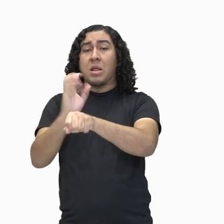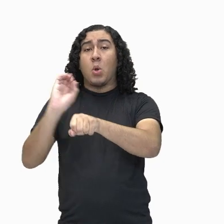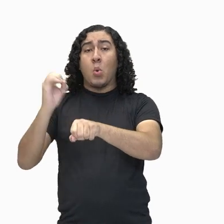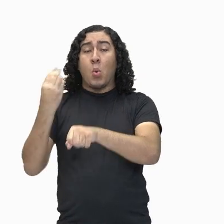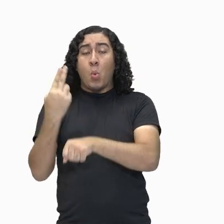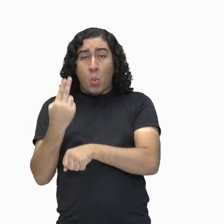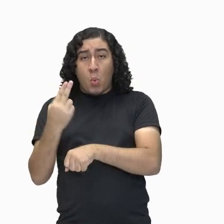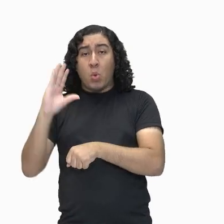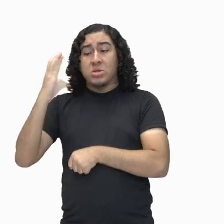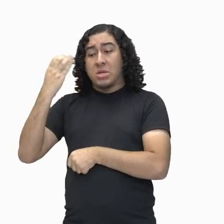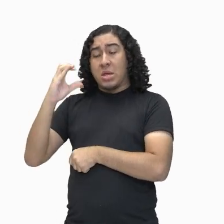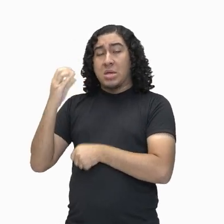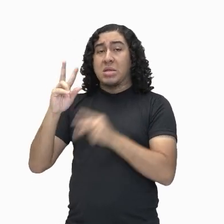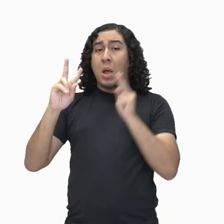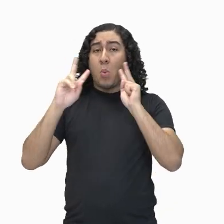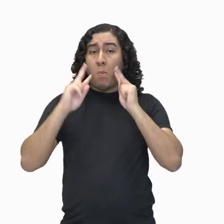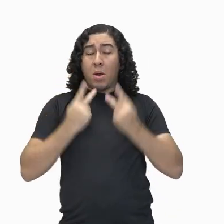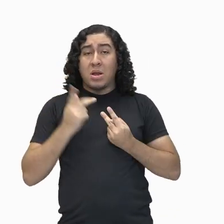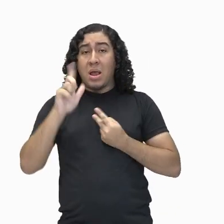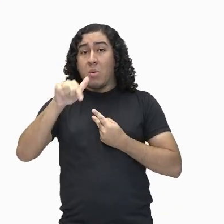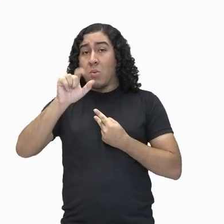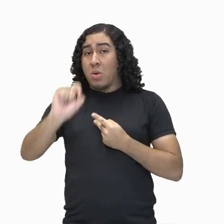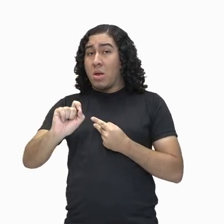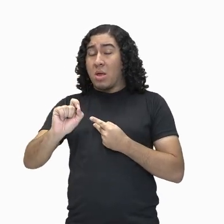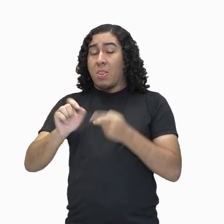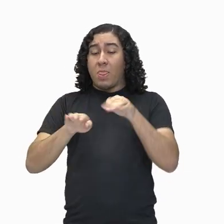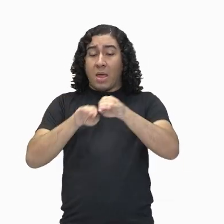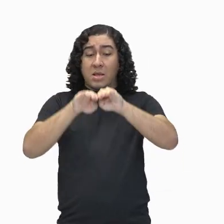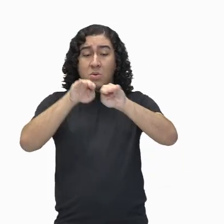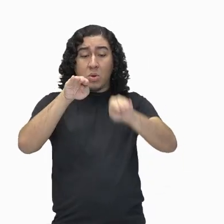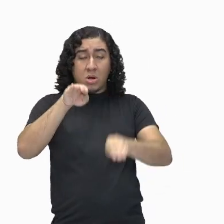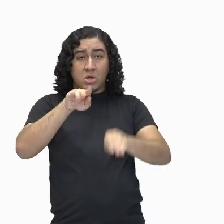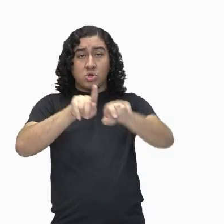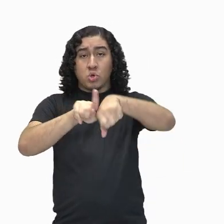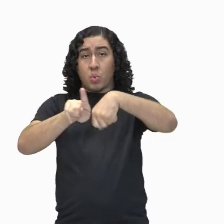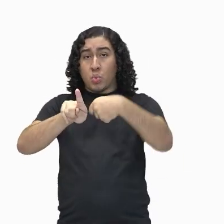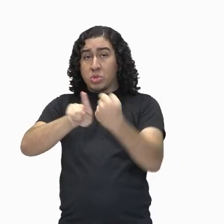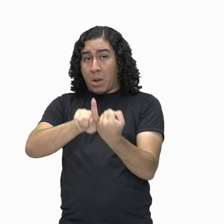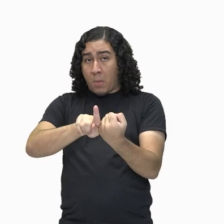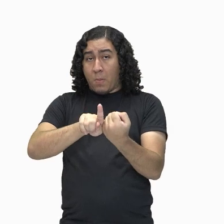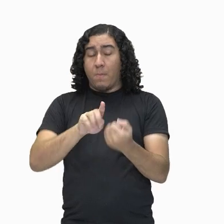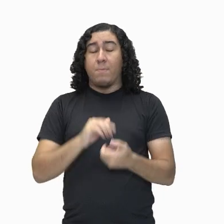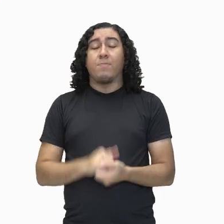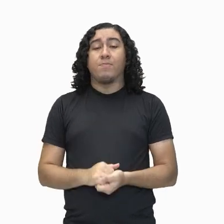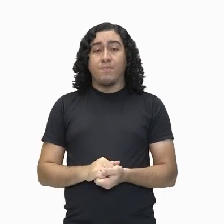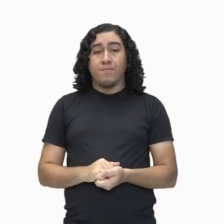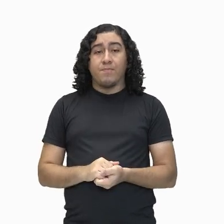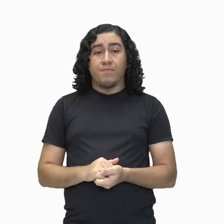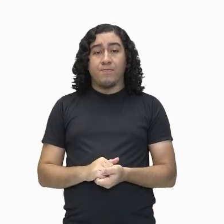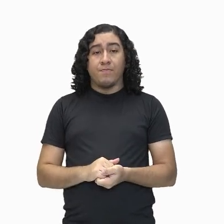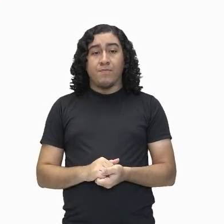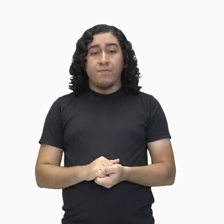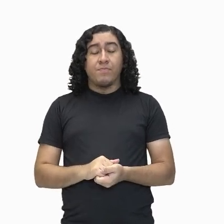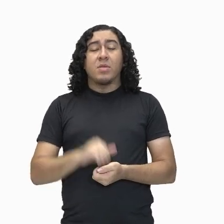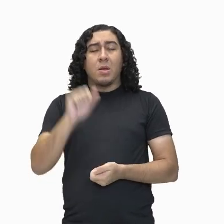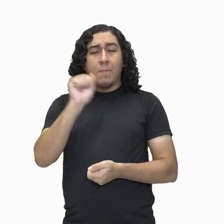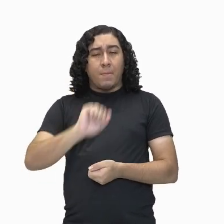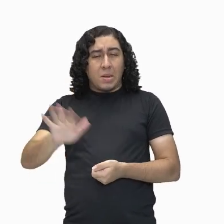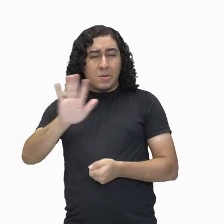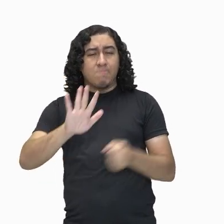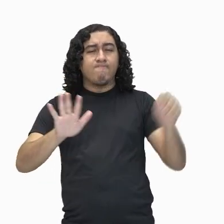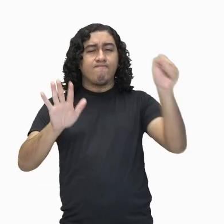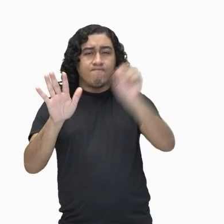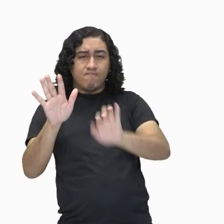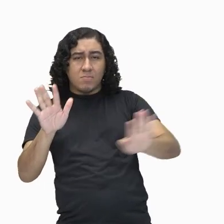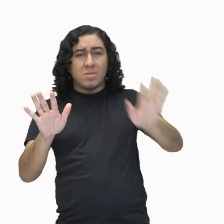desigualdade social. Traduzindo essas imagens que vocês continuam vendo em